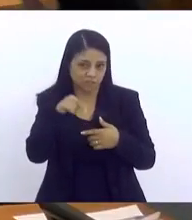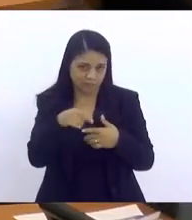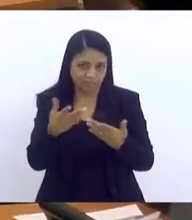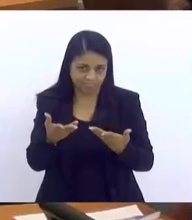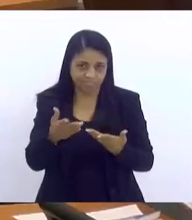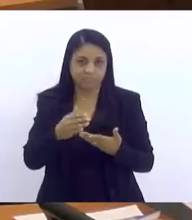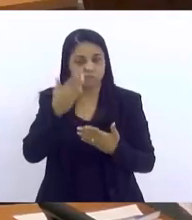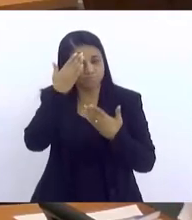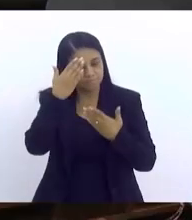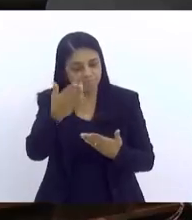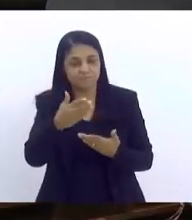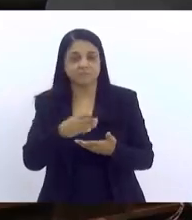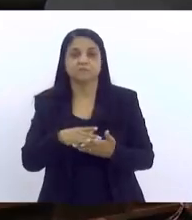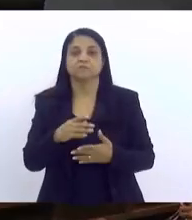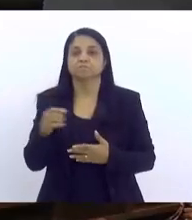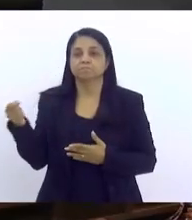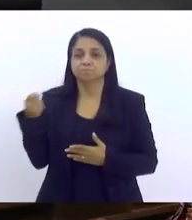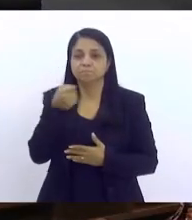Próxima, próxima.